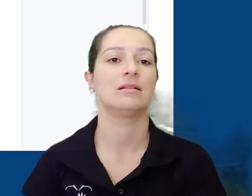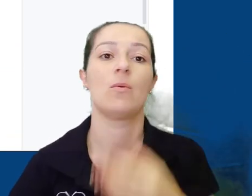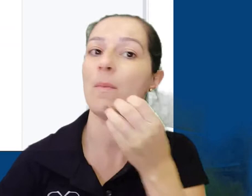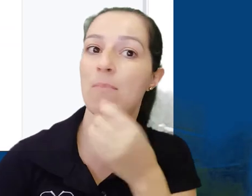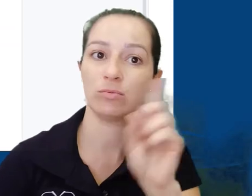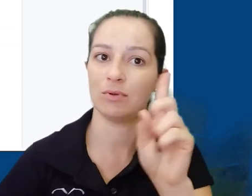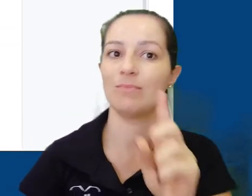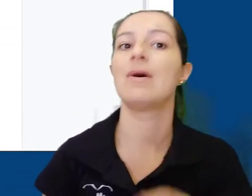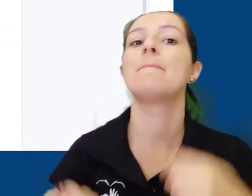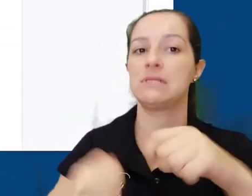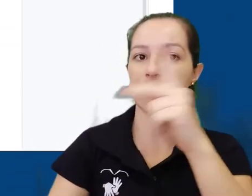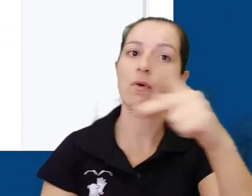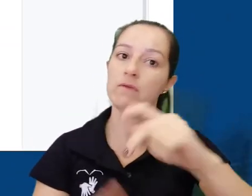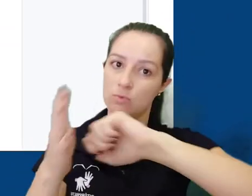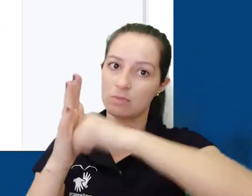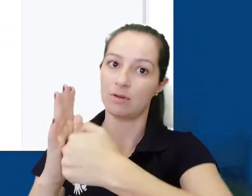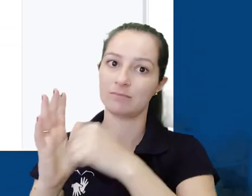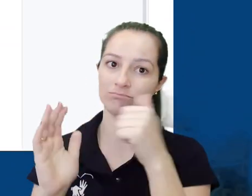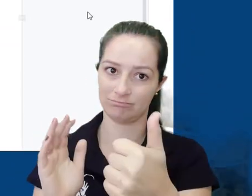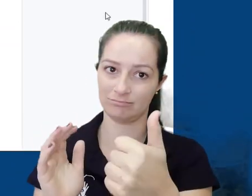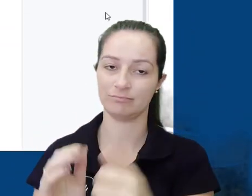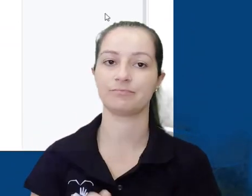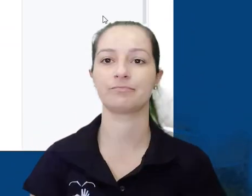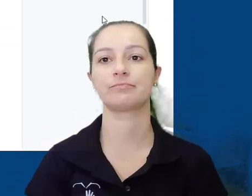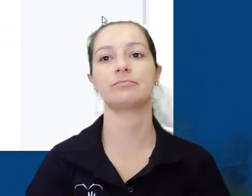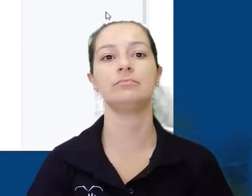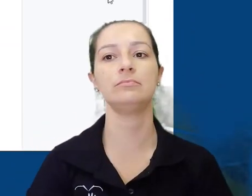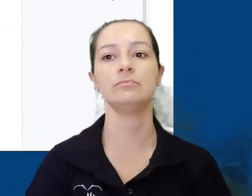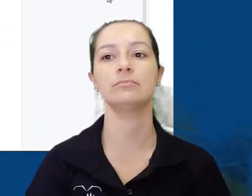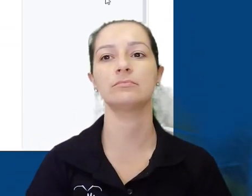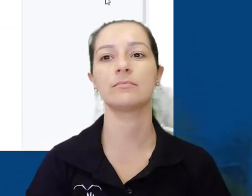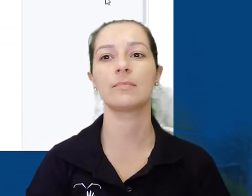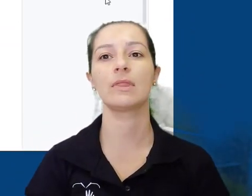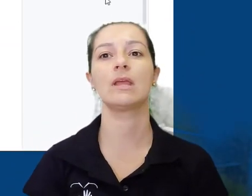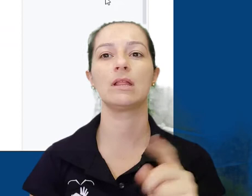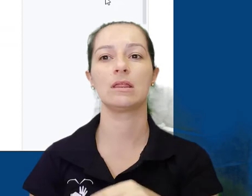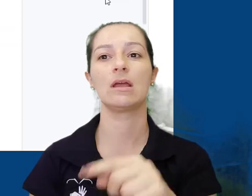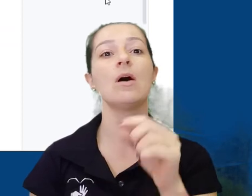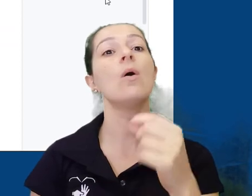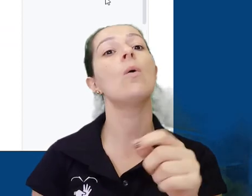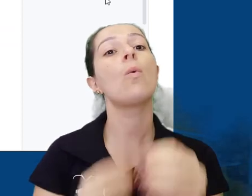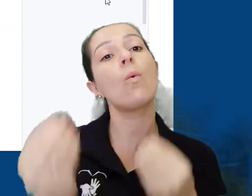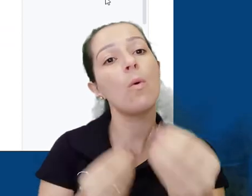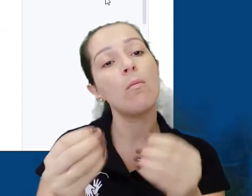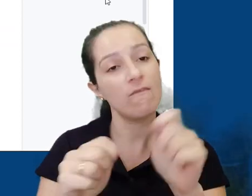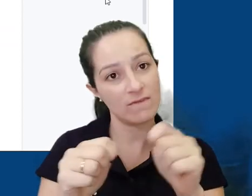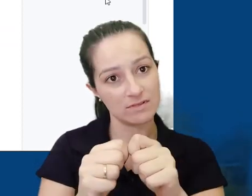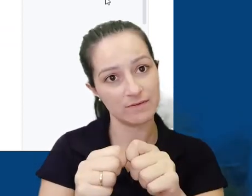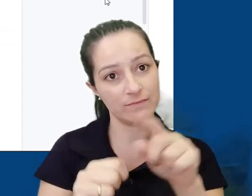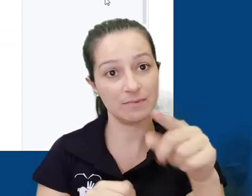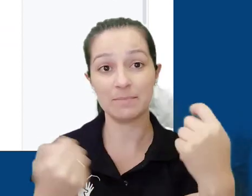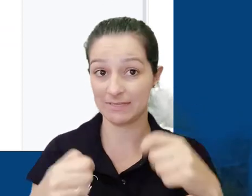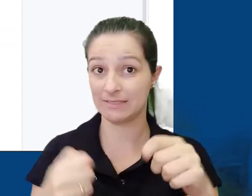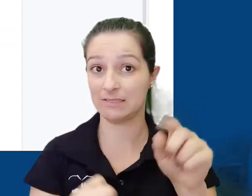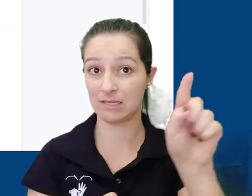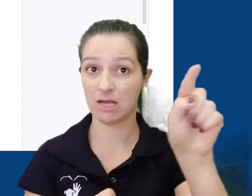recomendado, visto que ele abre para todos que tiverem o link, e não só para os alunos. A título de conhecimento de vocês, para fazer